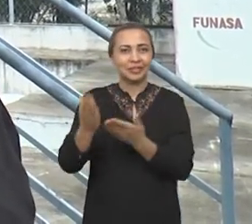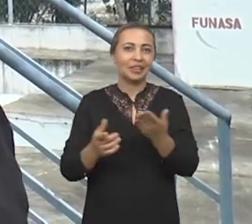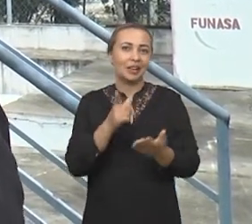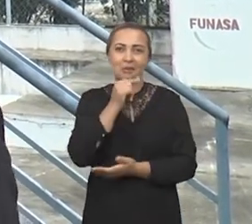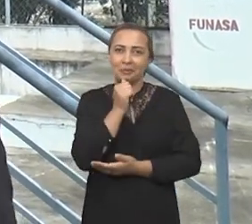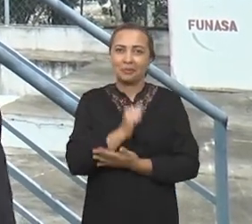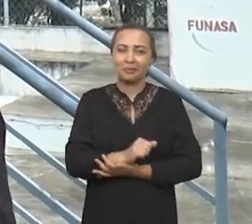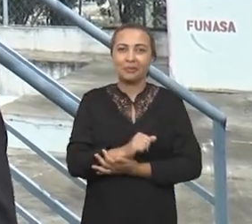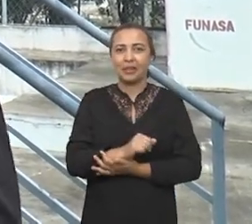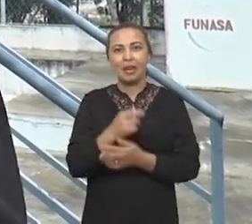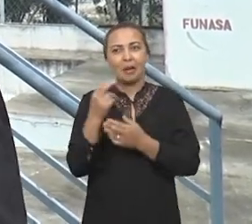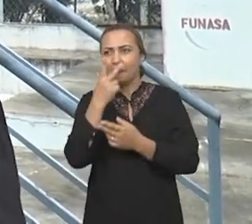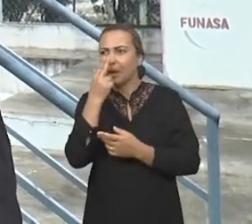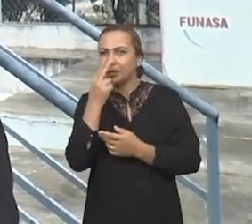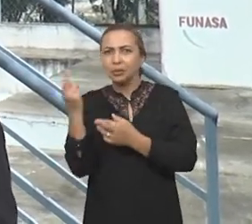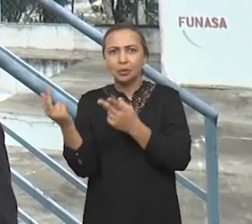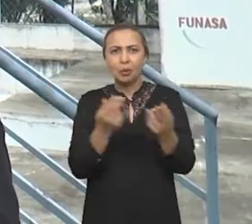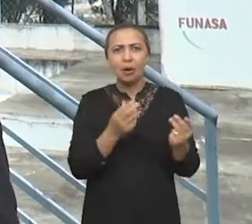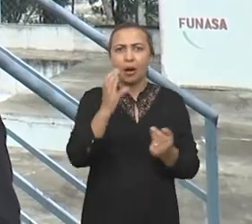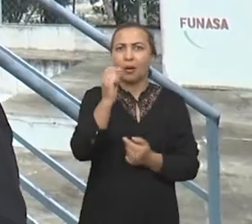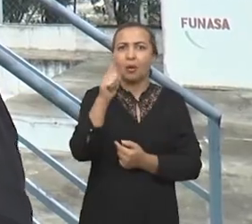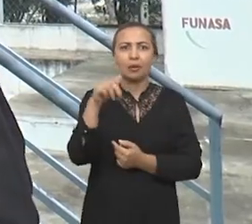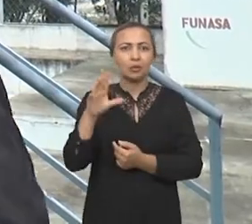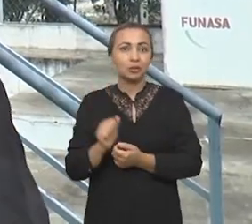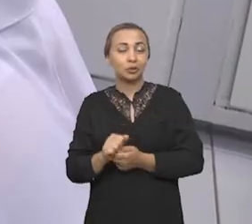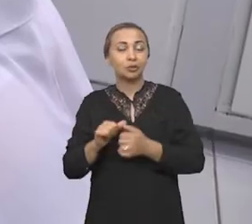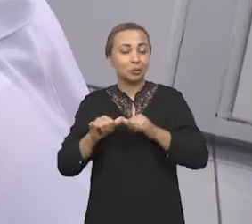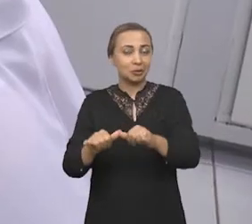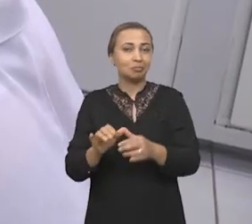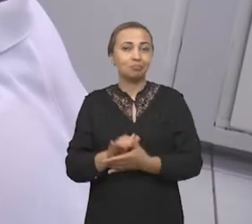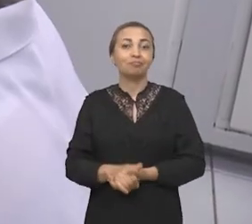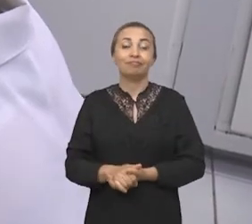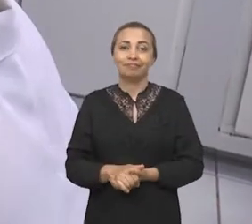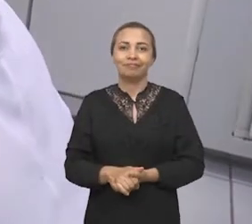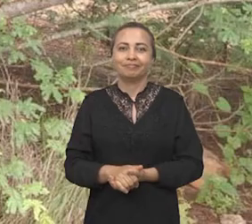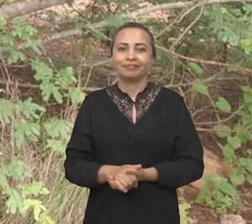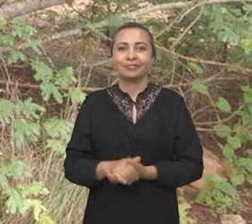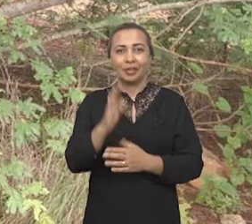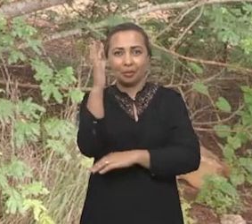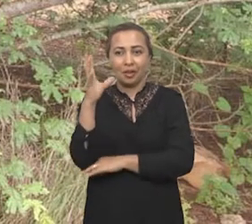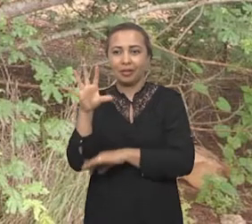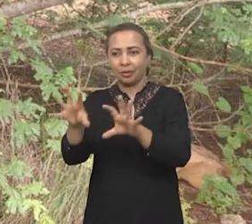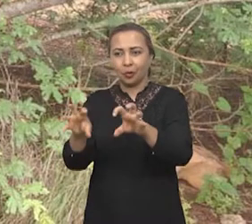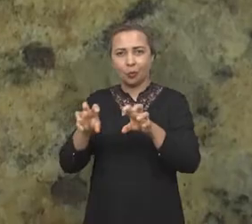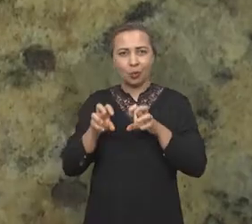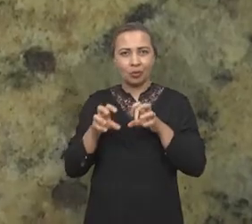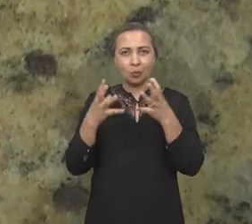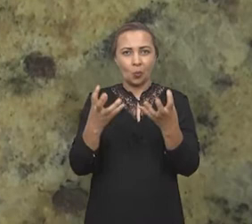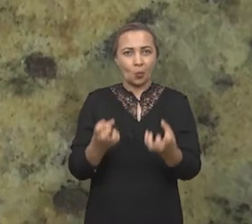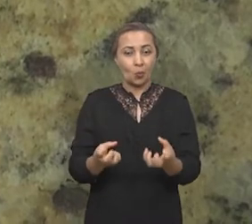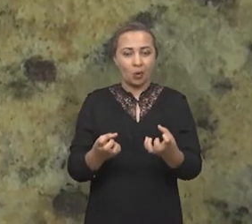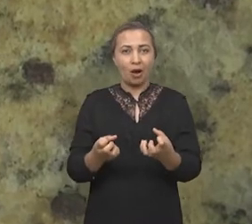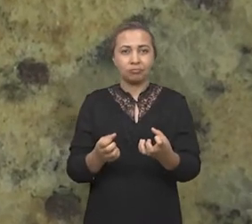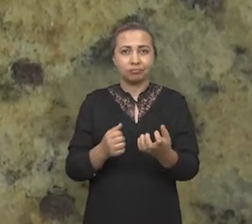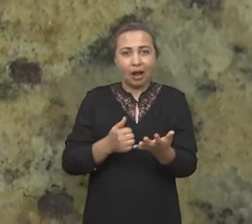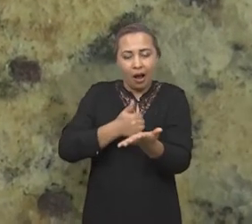a água, equivalente aos coagulantes comerciais. A pesquisa extraiu da planta típica da Caatinga a